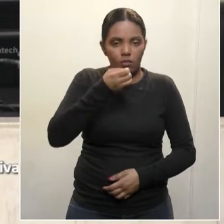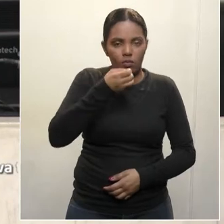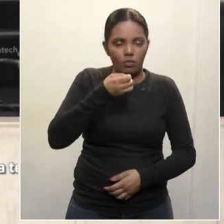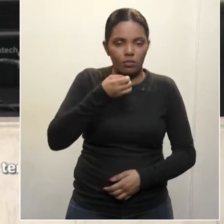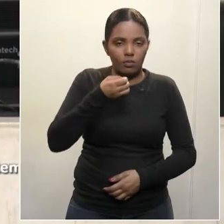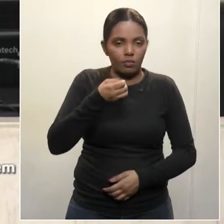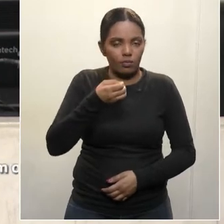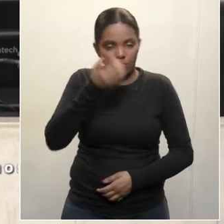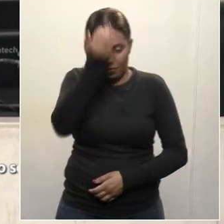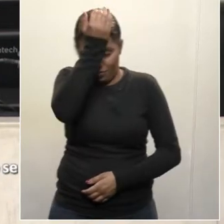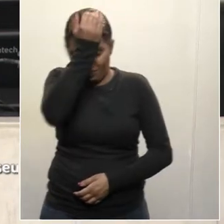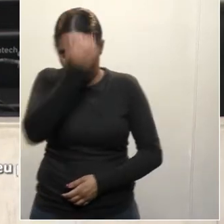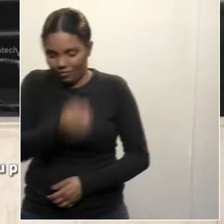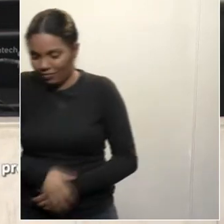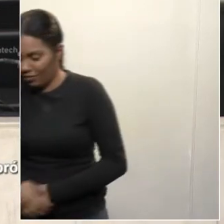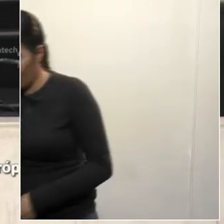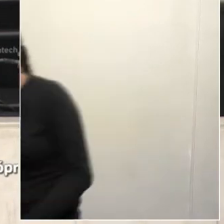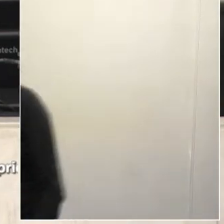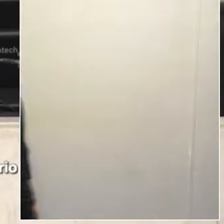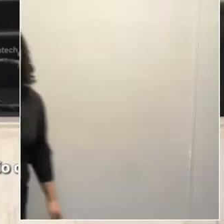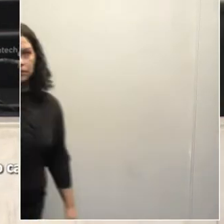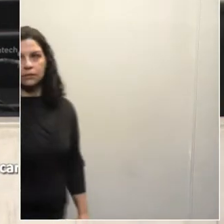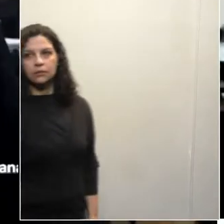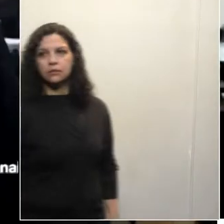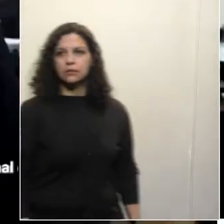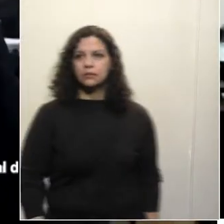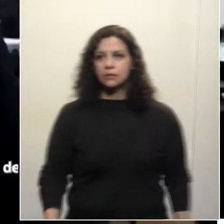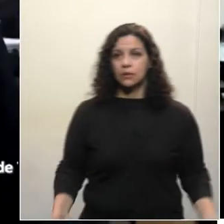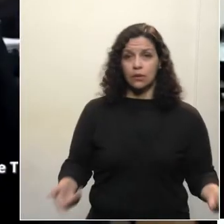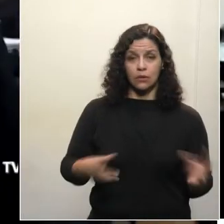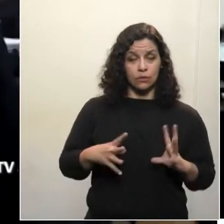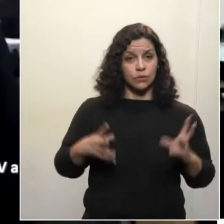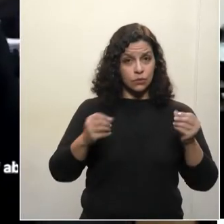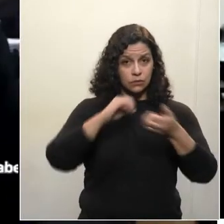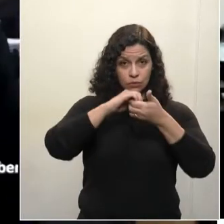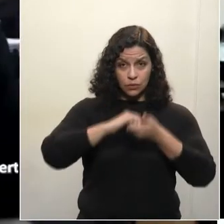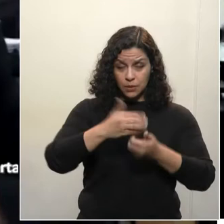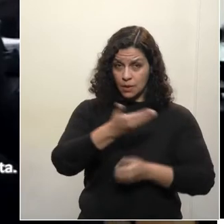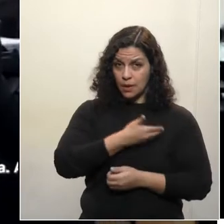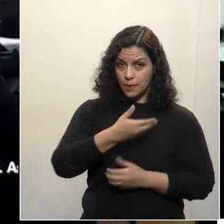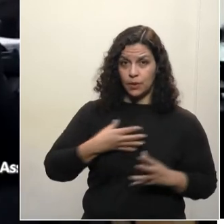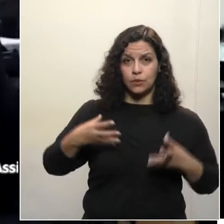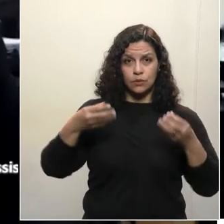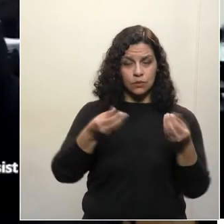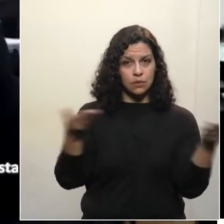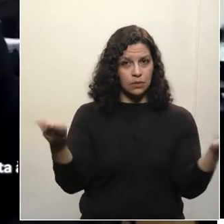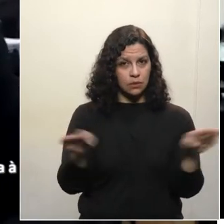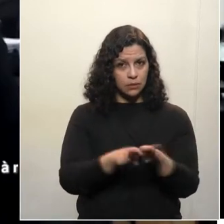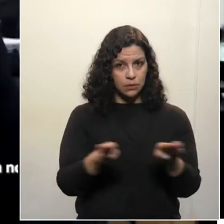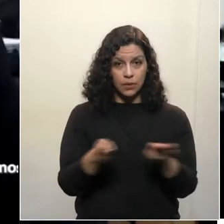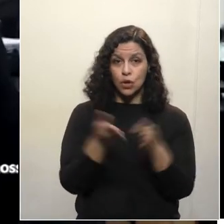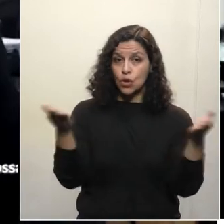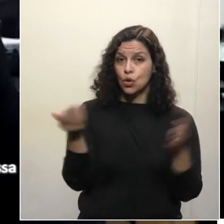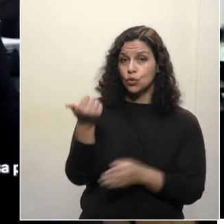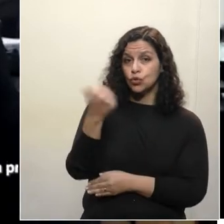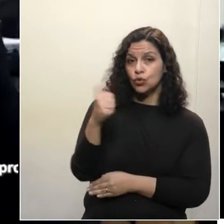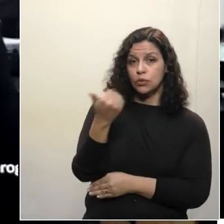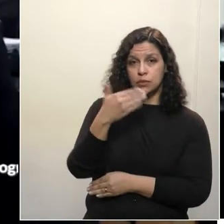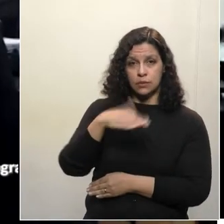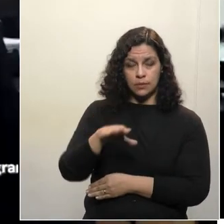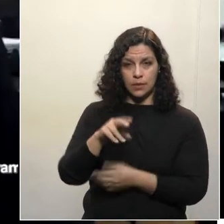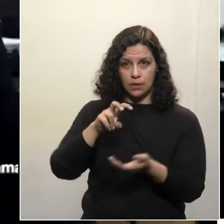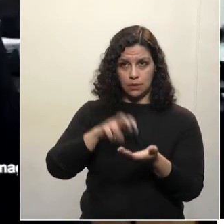Senhor presidente e demais colegas, quero cumprimentar todos os colegas e dizer que hoje, às 11h30 da manhã,